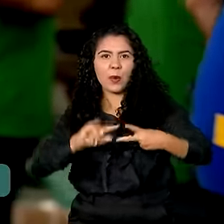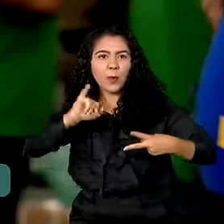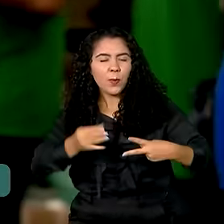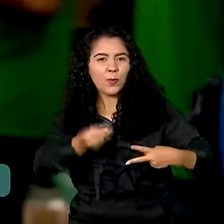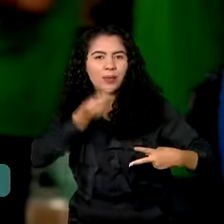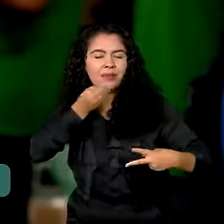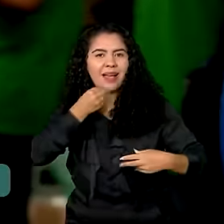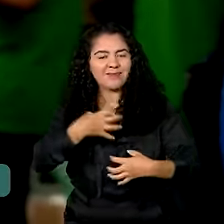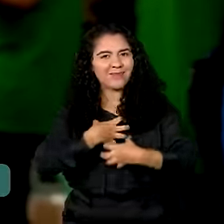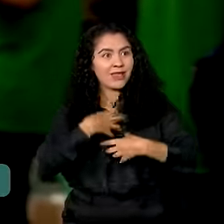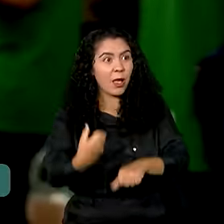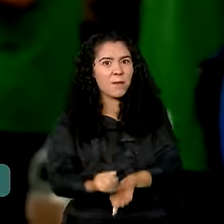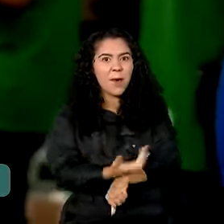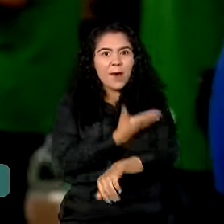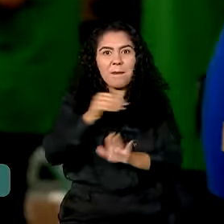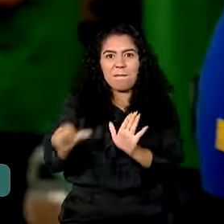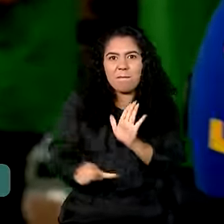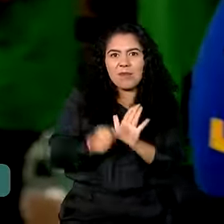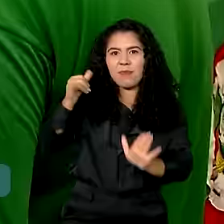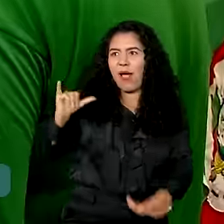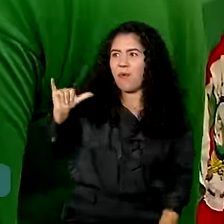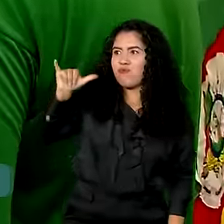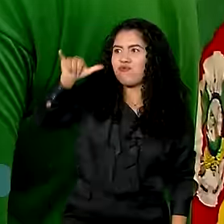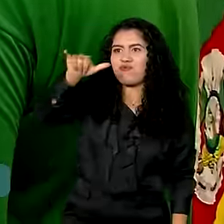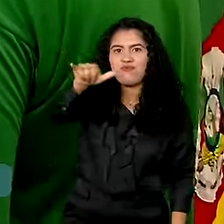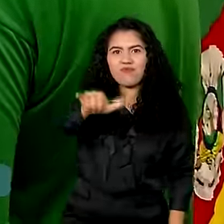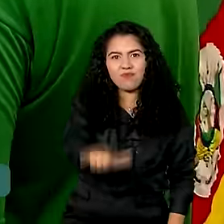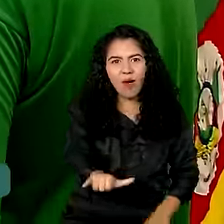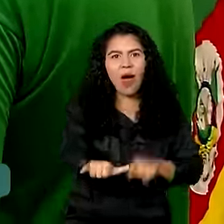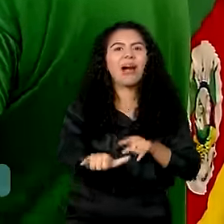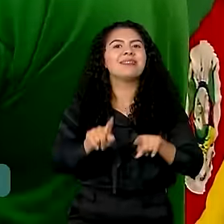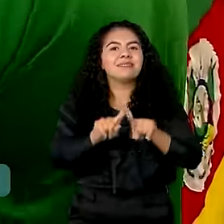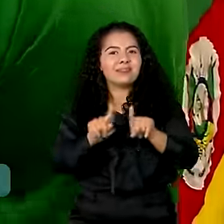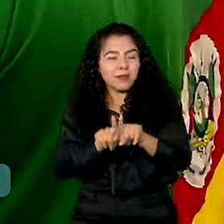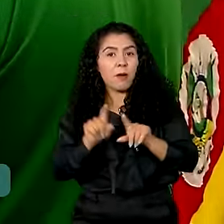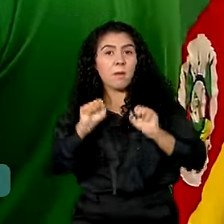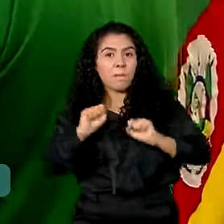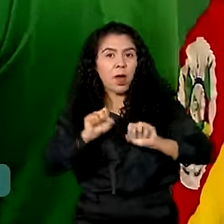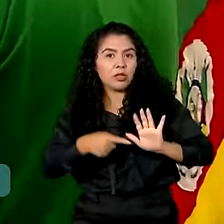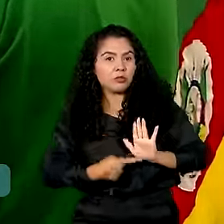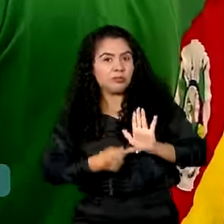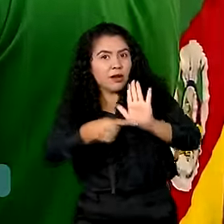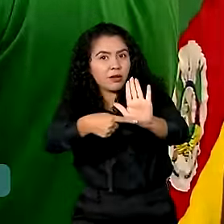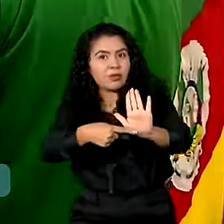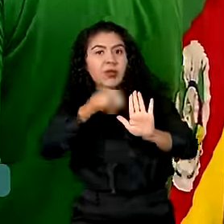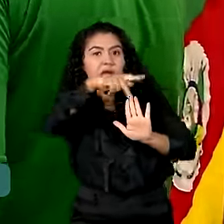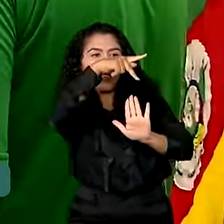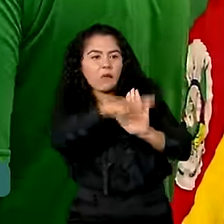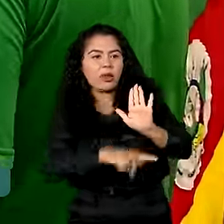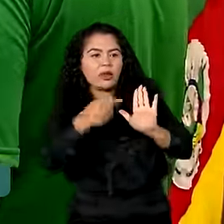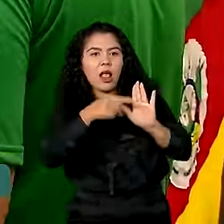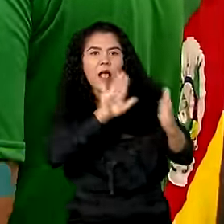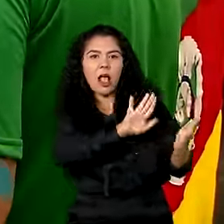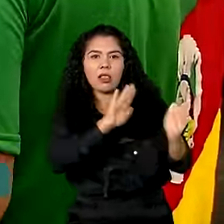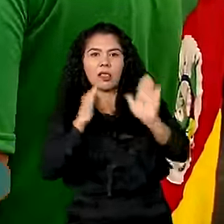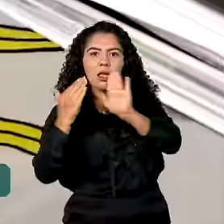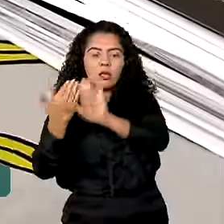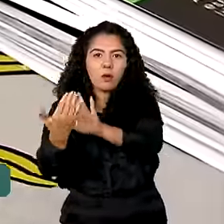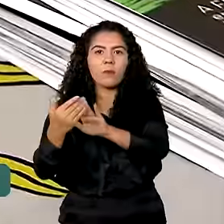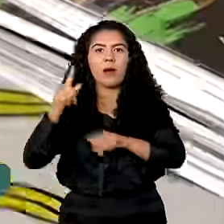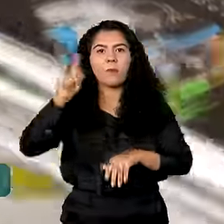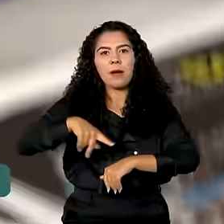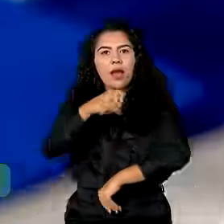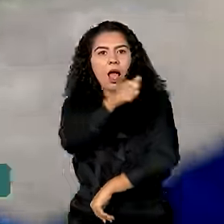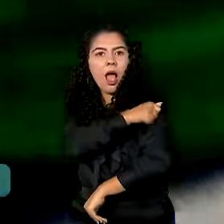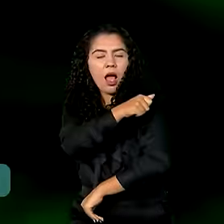Além da emoção de viajar pela primeira vez de avião, ela também poderá mostrar seu projeto de intercâmbio cultural para estudantes da quarta